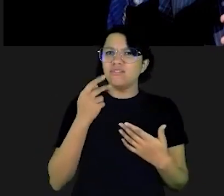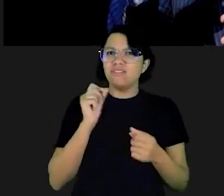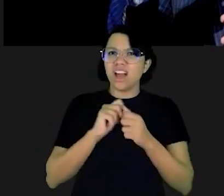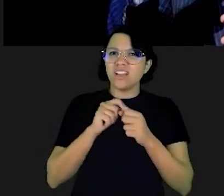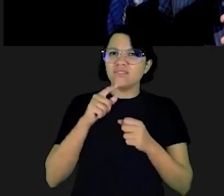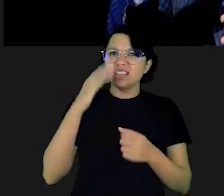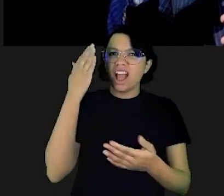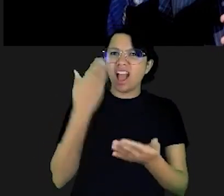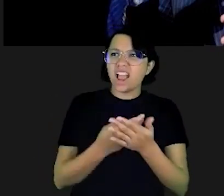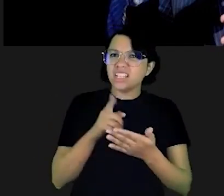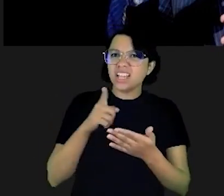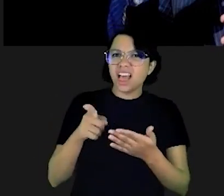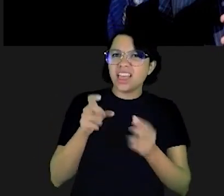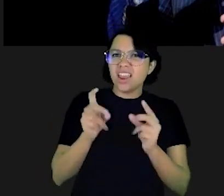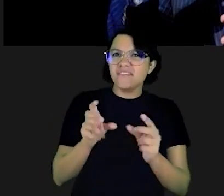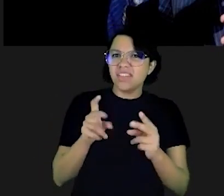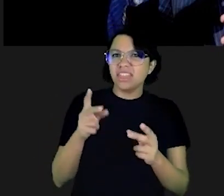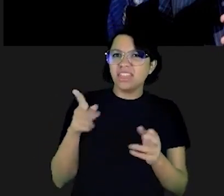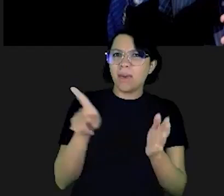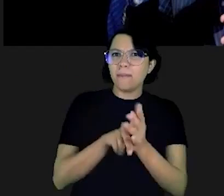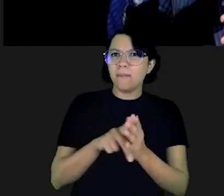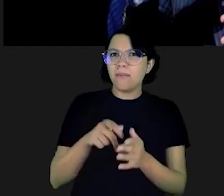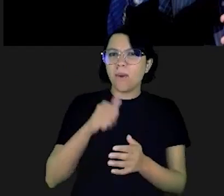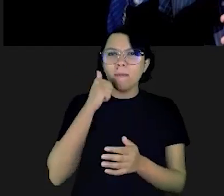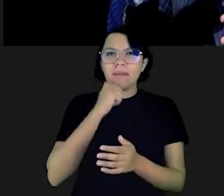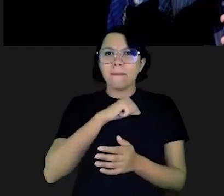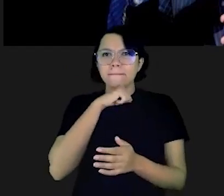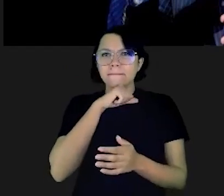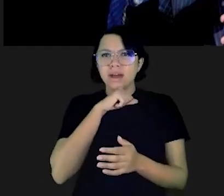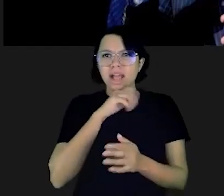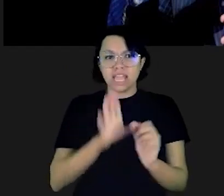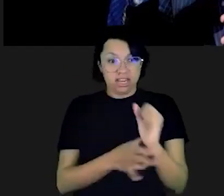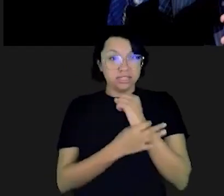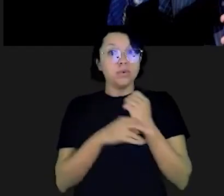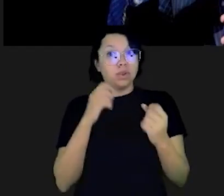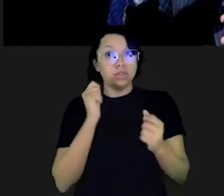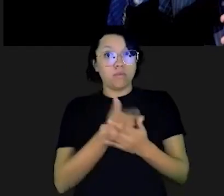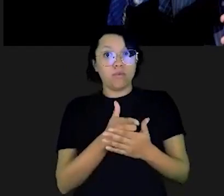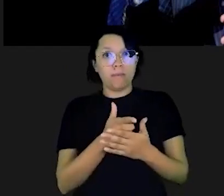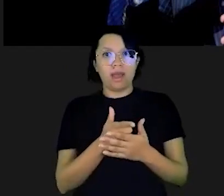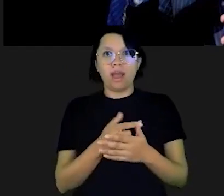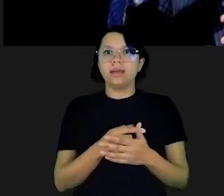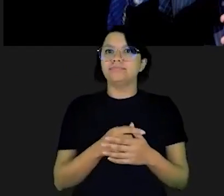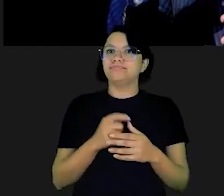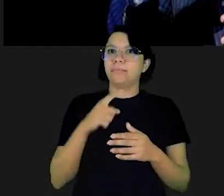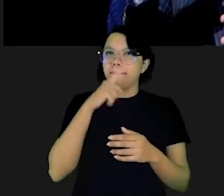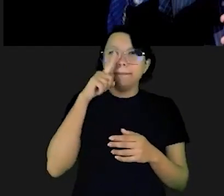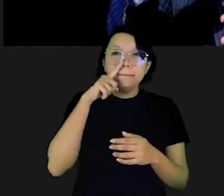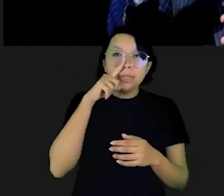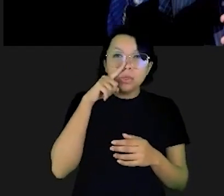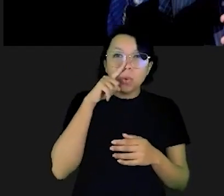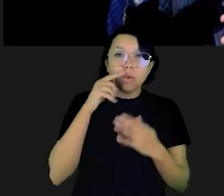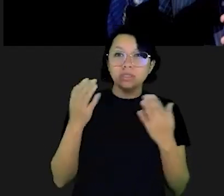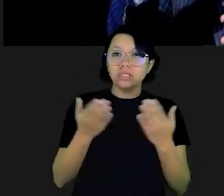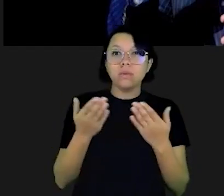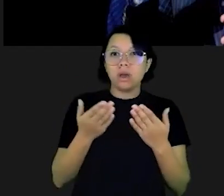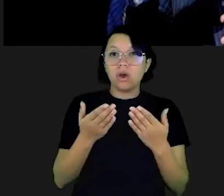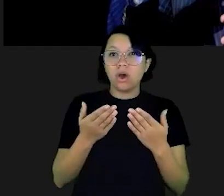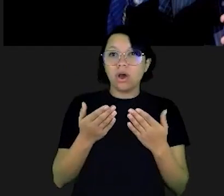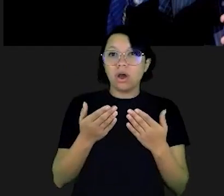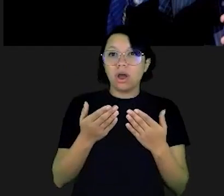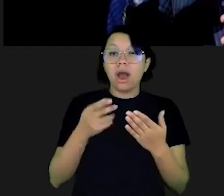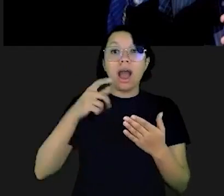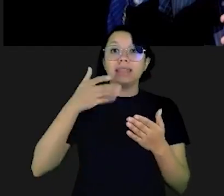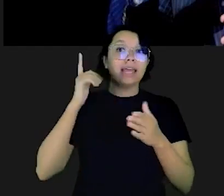lábia que ele é capaz de fazer você vender a própria mãe para ele e ele ainda garante que vai pagar. Perigosíssimo, naquele